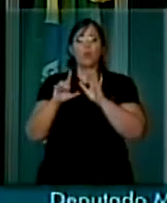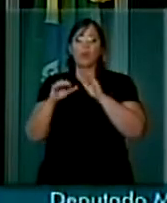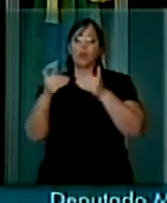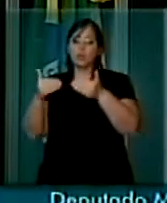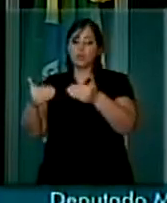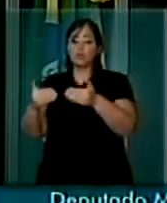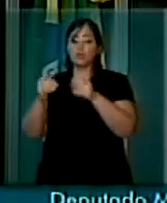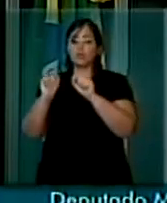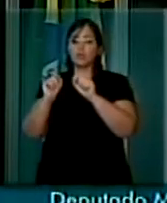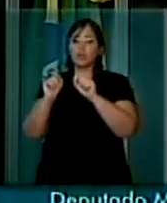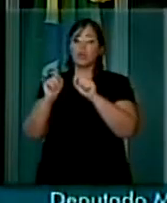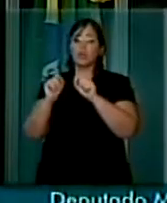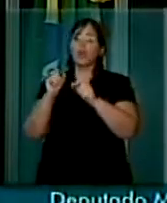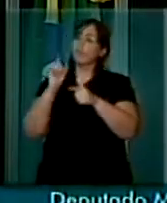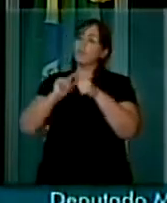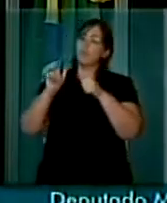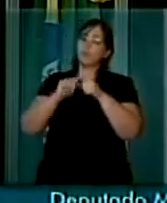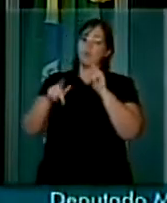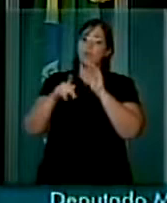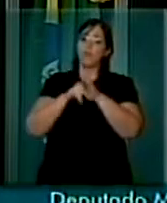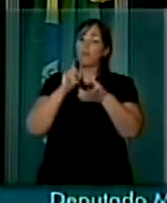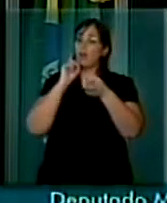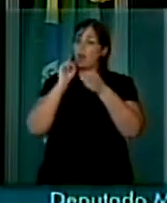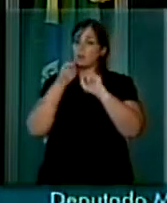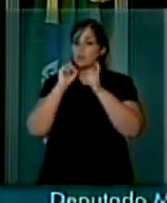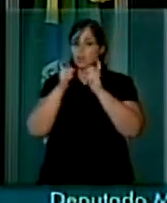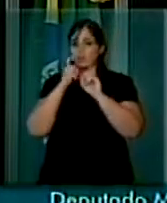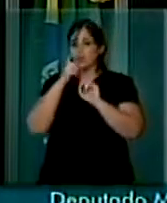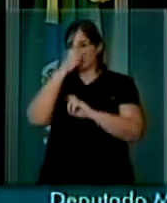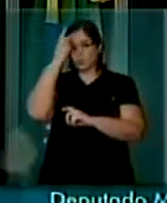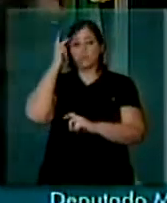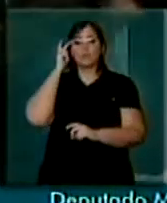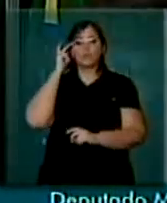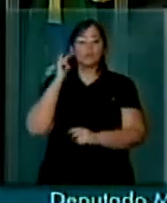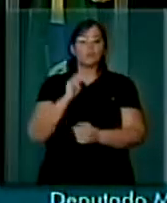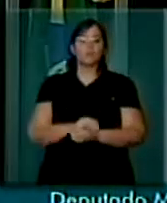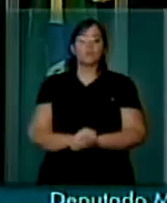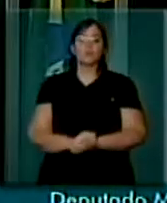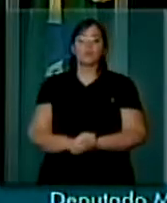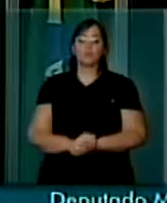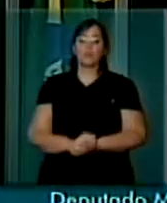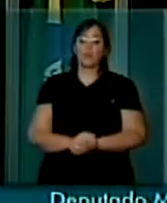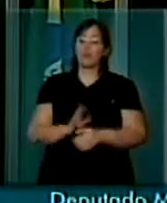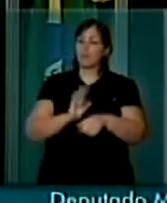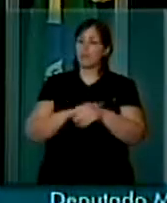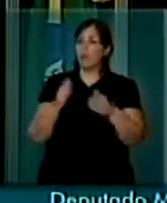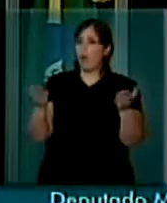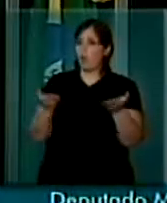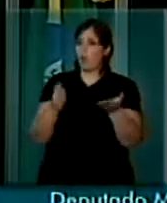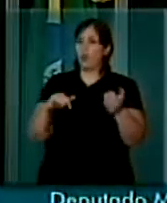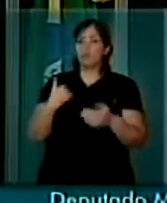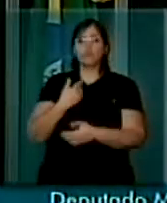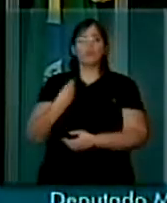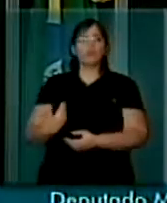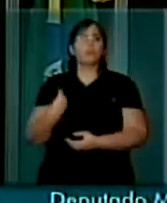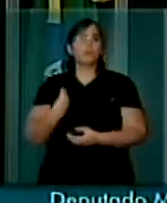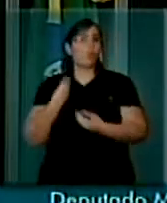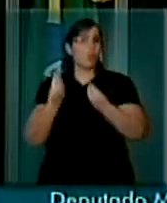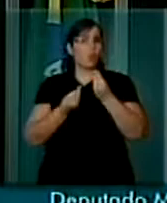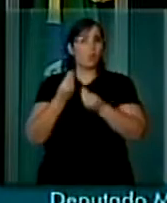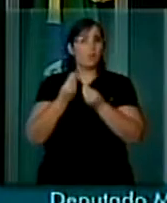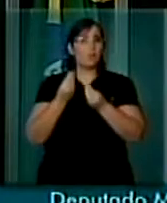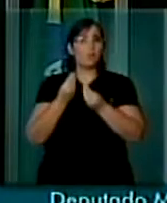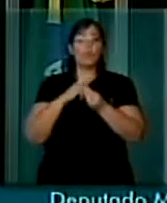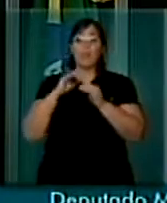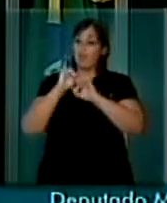no diz respeito à questão administrativa. No tempo em que nós estamos vivendo, em que a